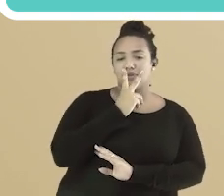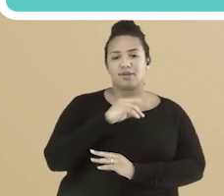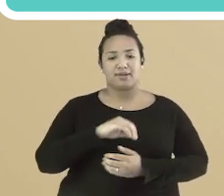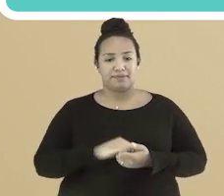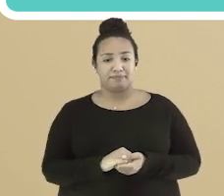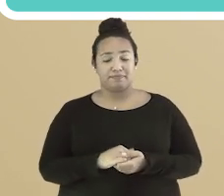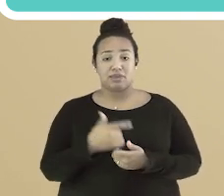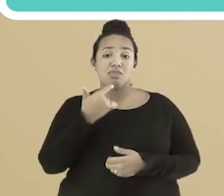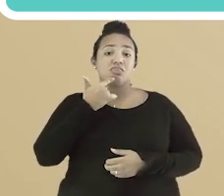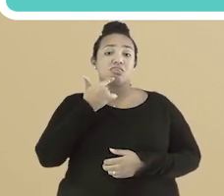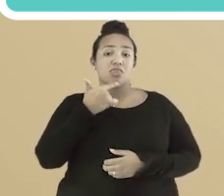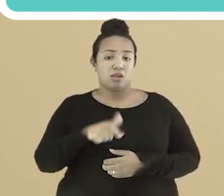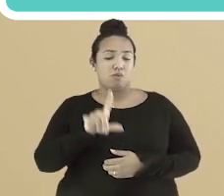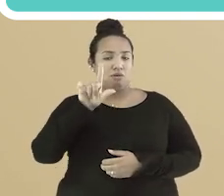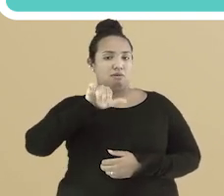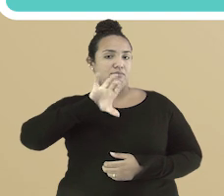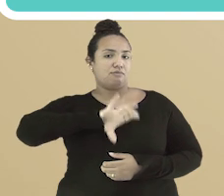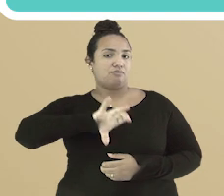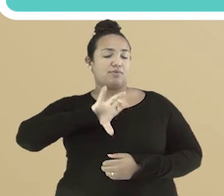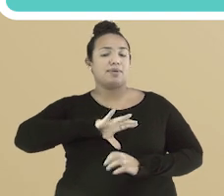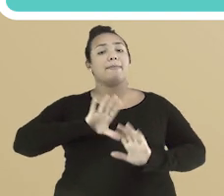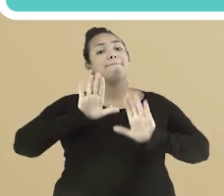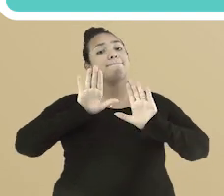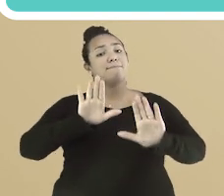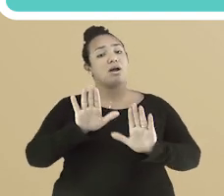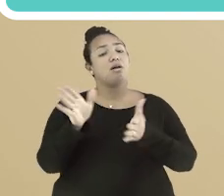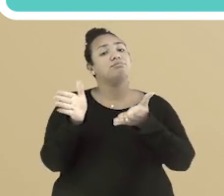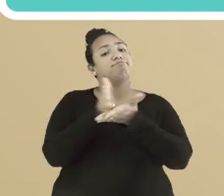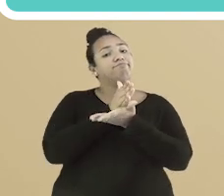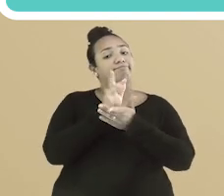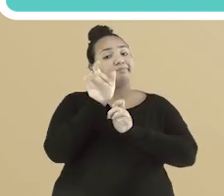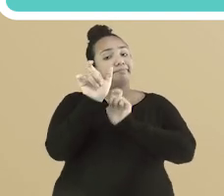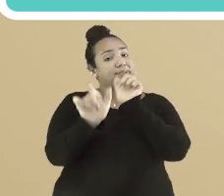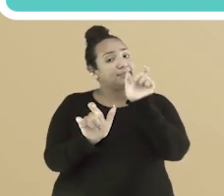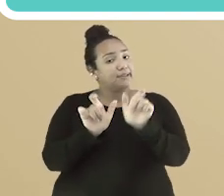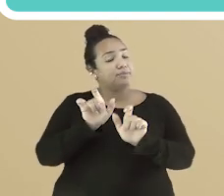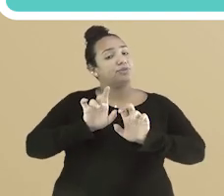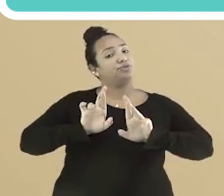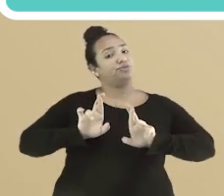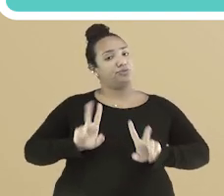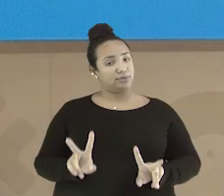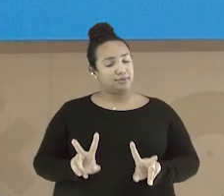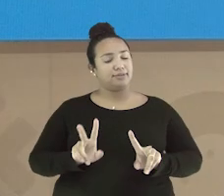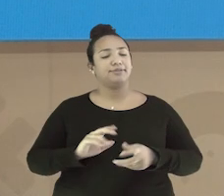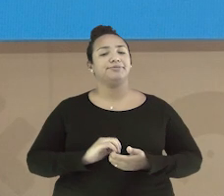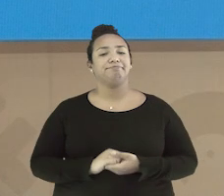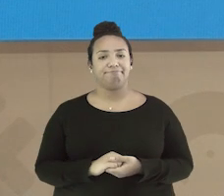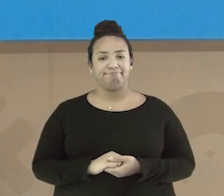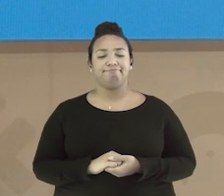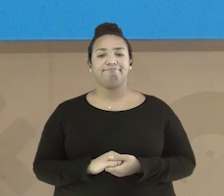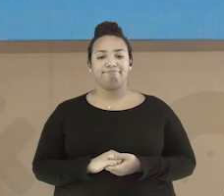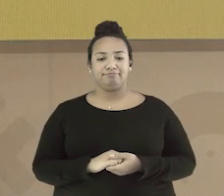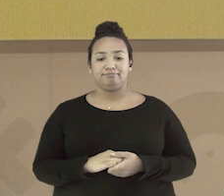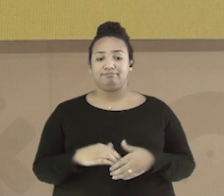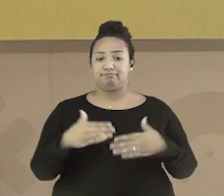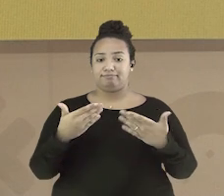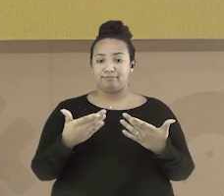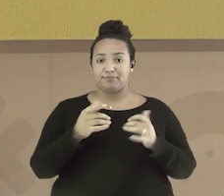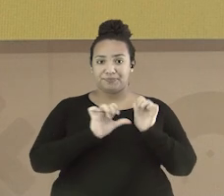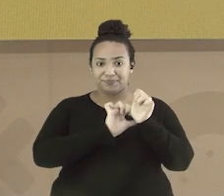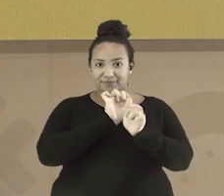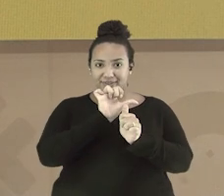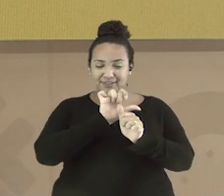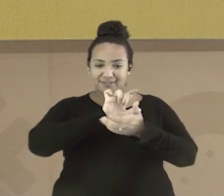Falam a língua portuguesa, porém, algumas palavras são diferentes. Essa variedade que